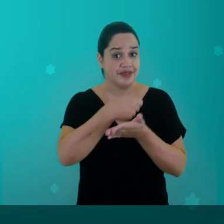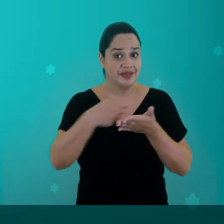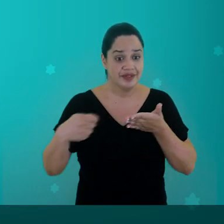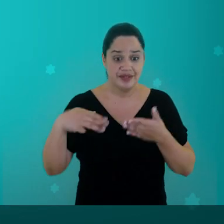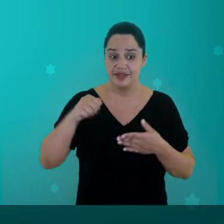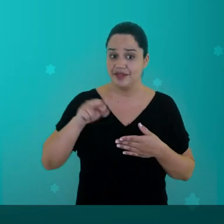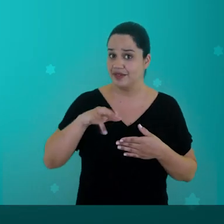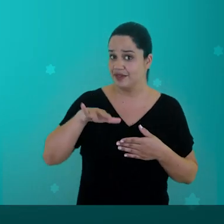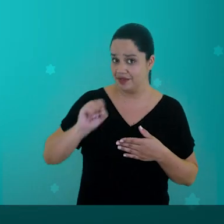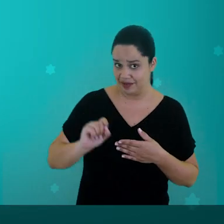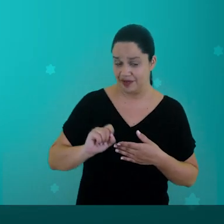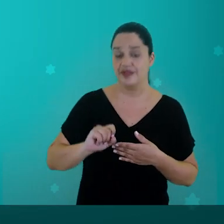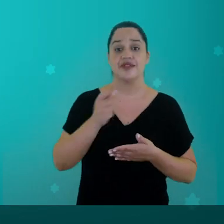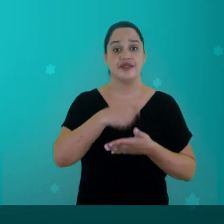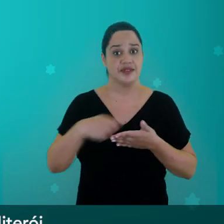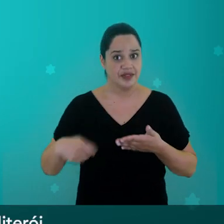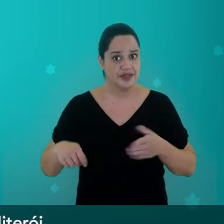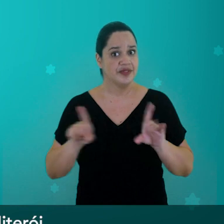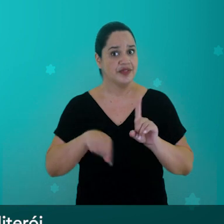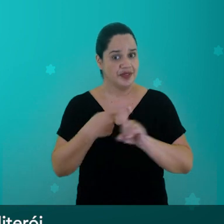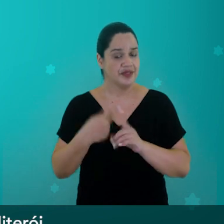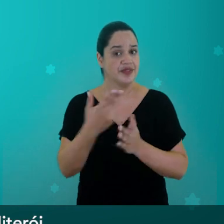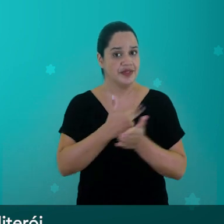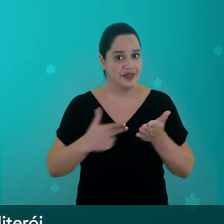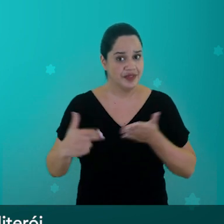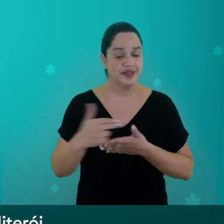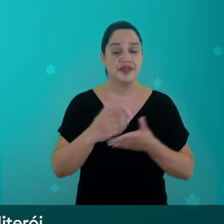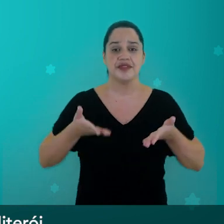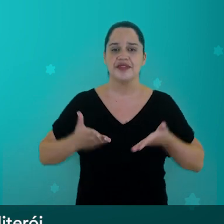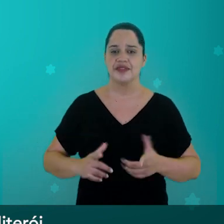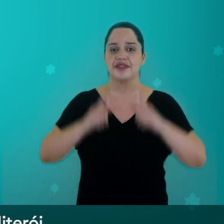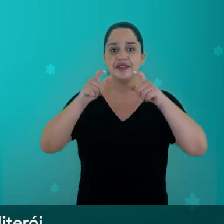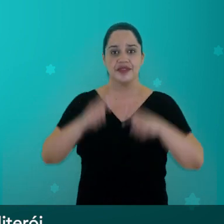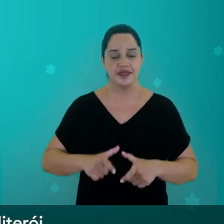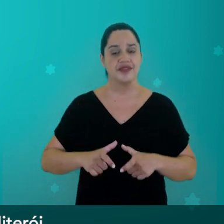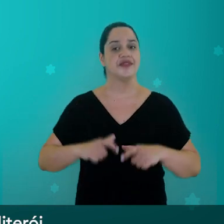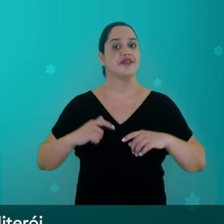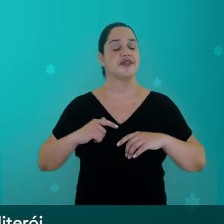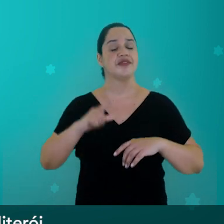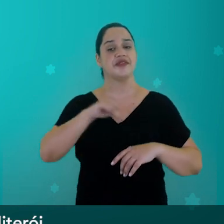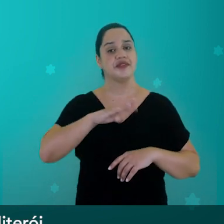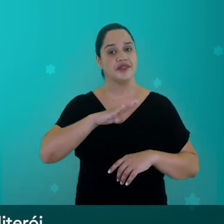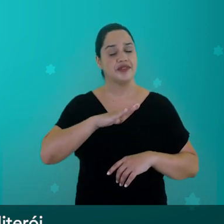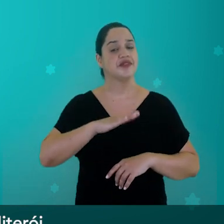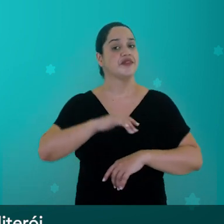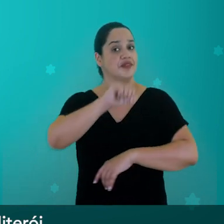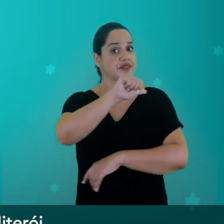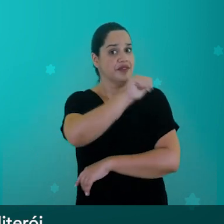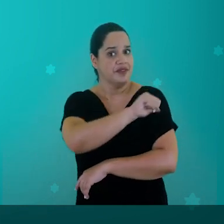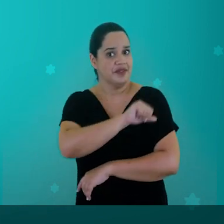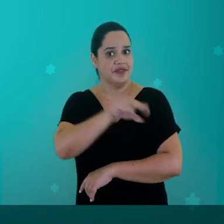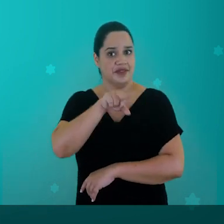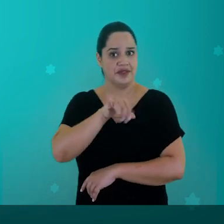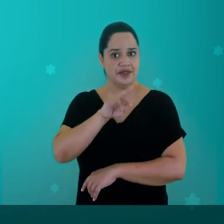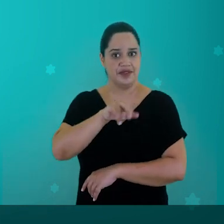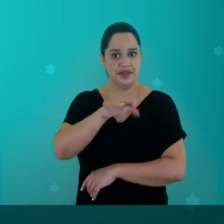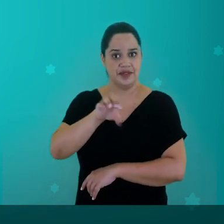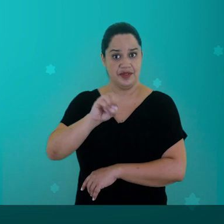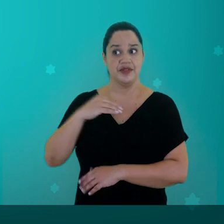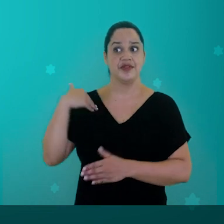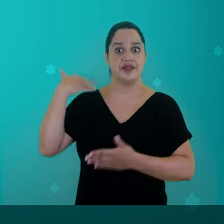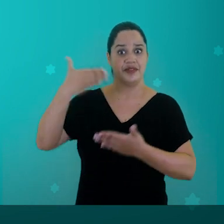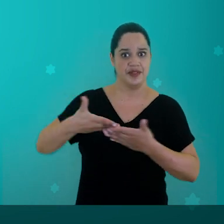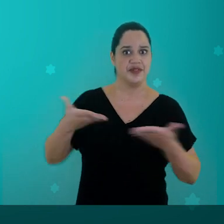foi escrito por Maurício Veneza, escritor e ilustrador, que nasceu na cidade de Niterói, no Rio de